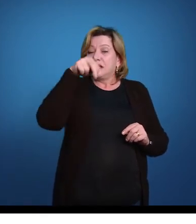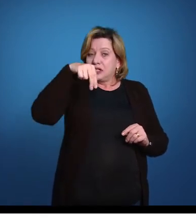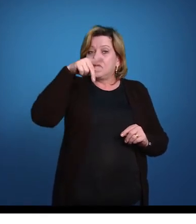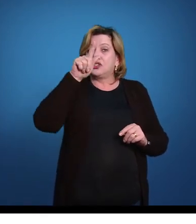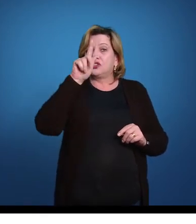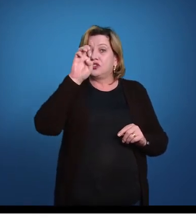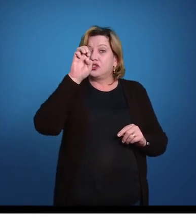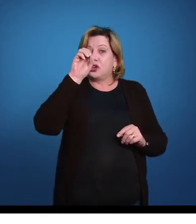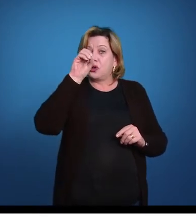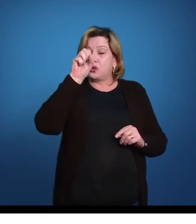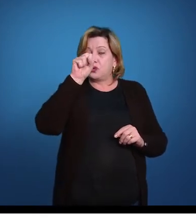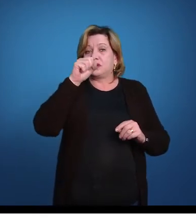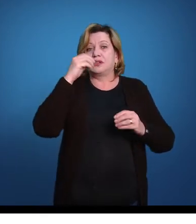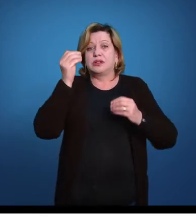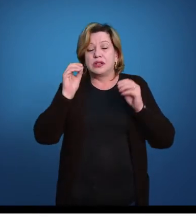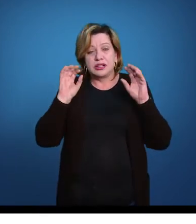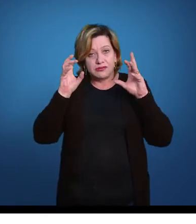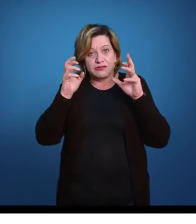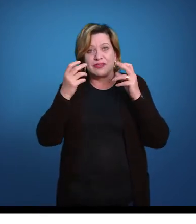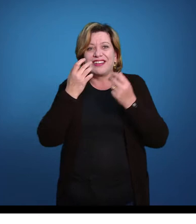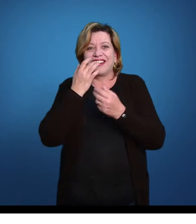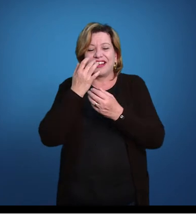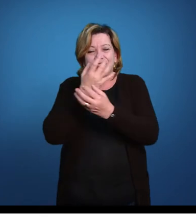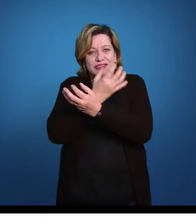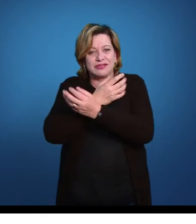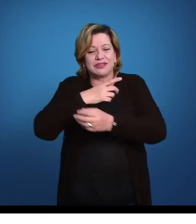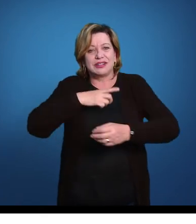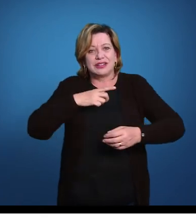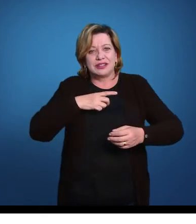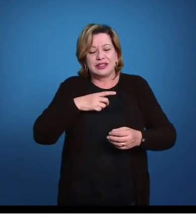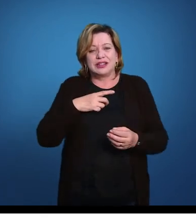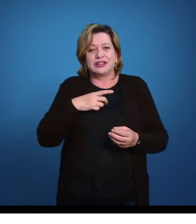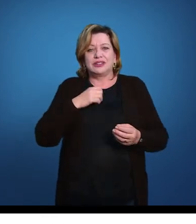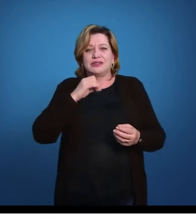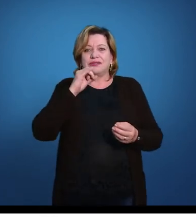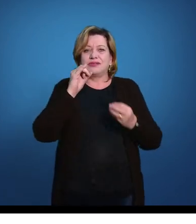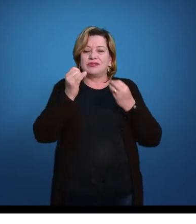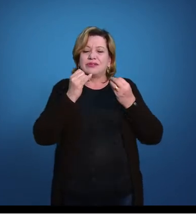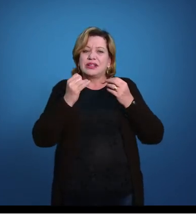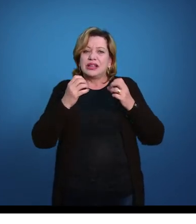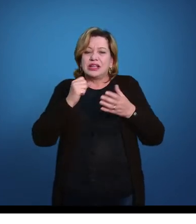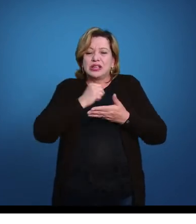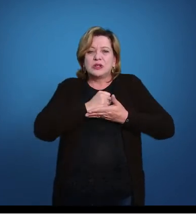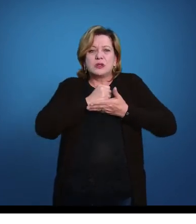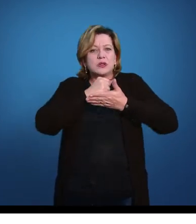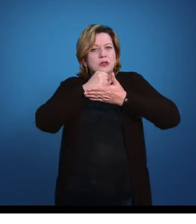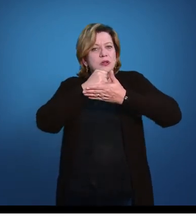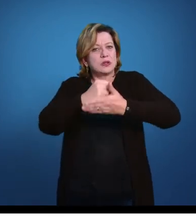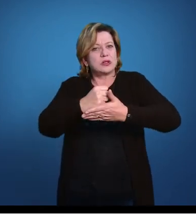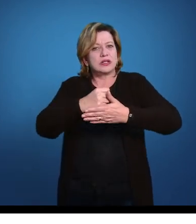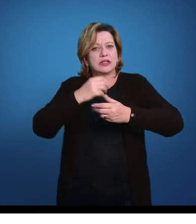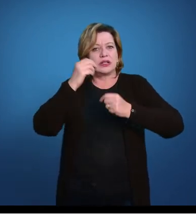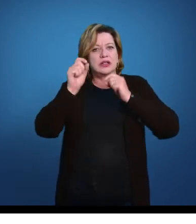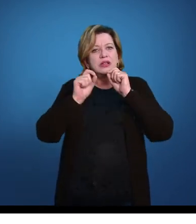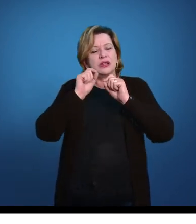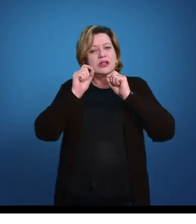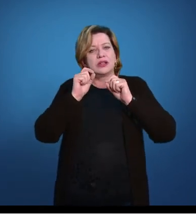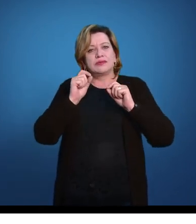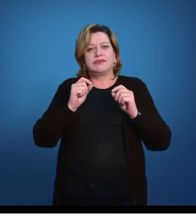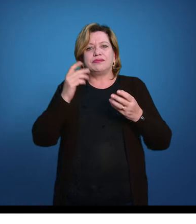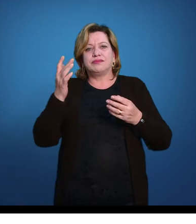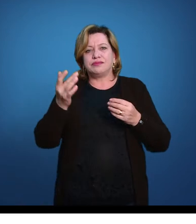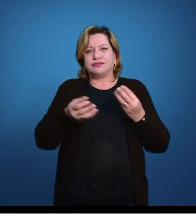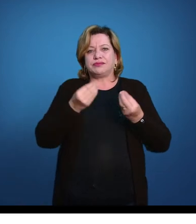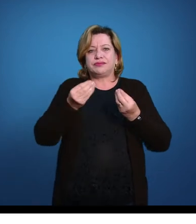esqueletos que aparecem nos vertebrados, um esqueleto cartilaginoso que dá sustentação para que as aberturas